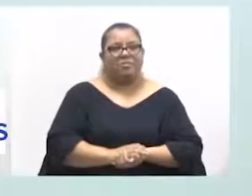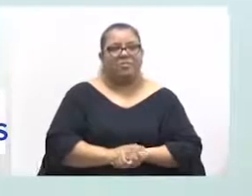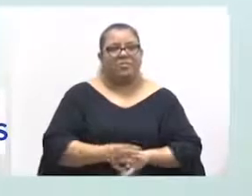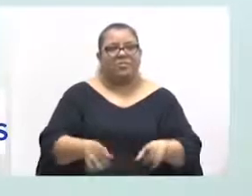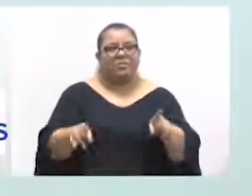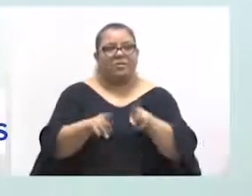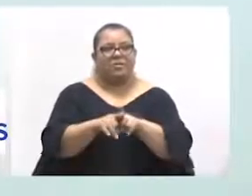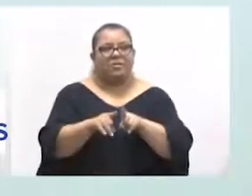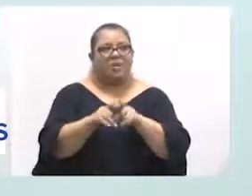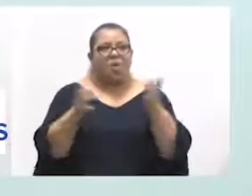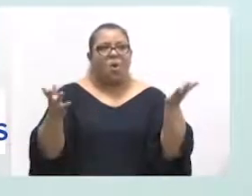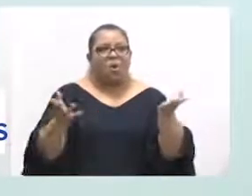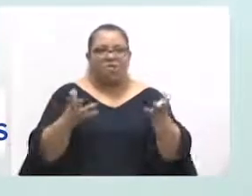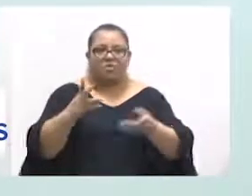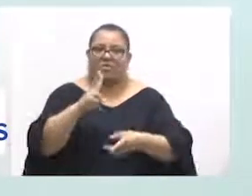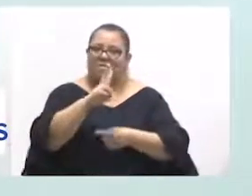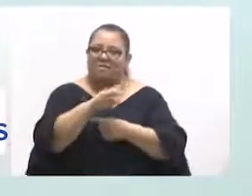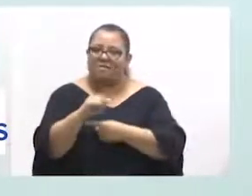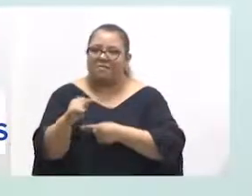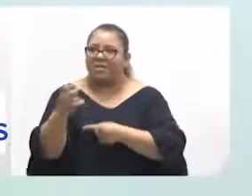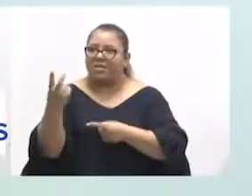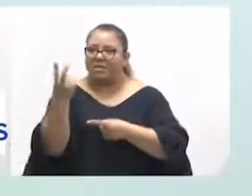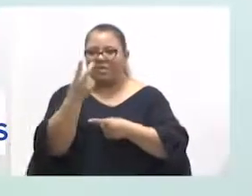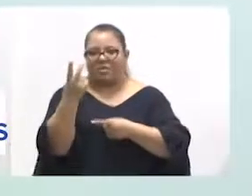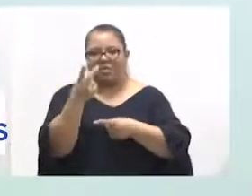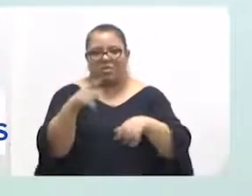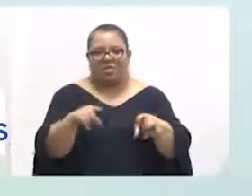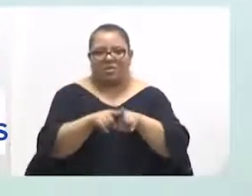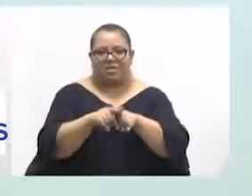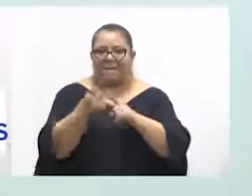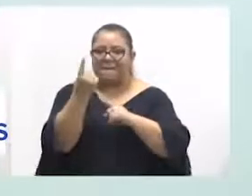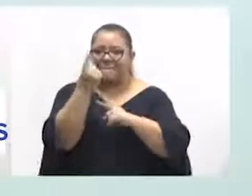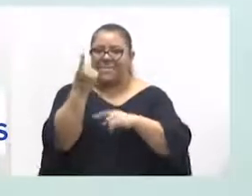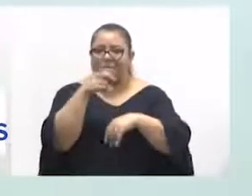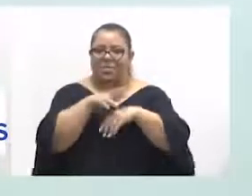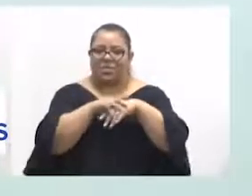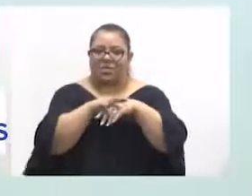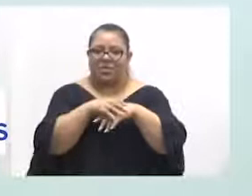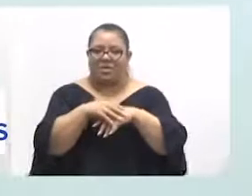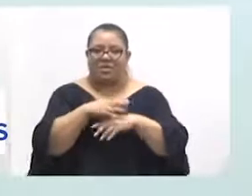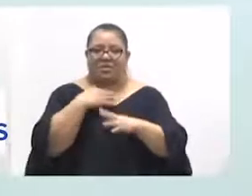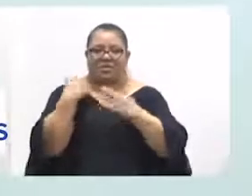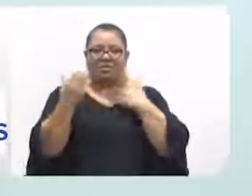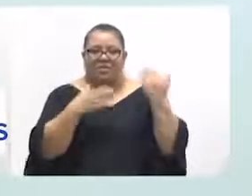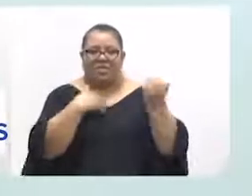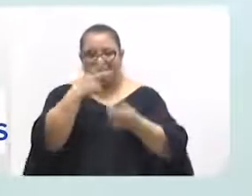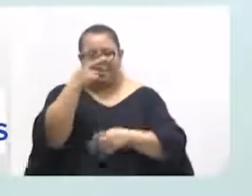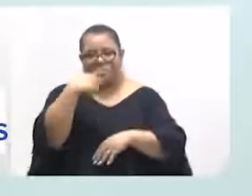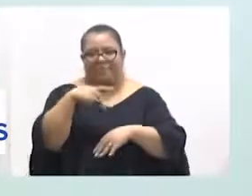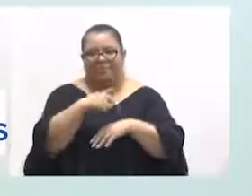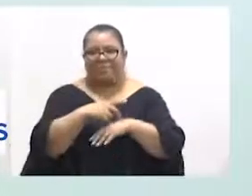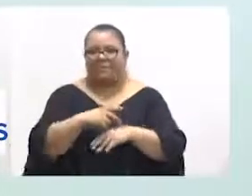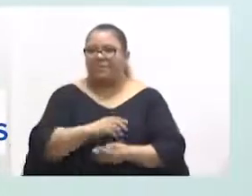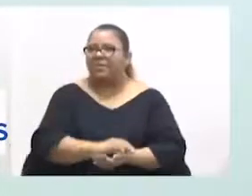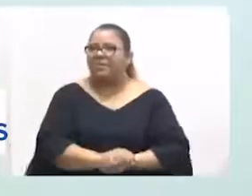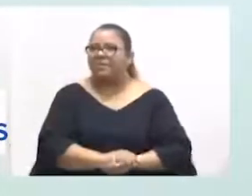Porque vai se tornar, já é a segunda e vai se tornar a primeira doença que mais mata no país. Pode passar.